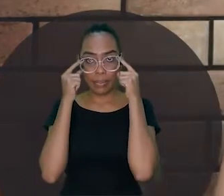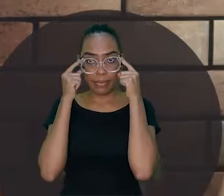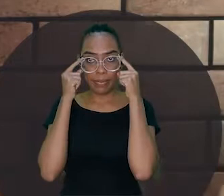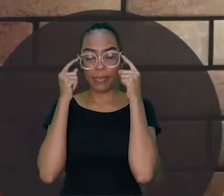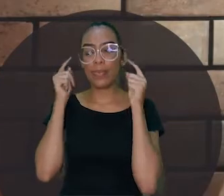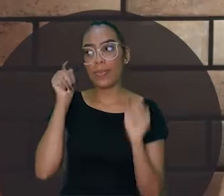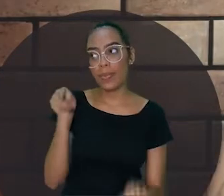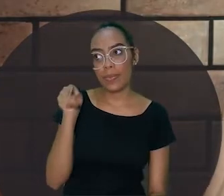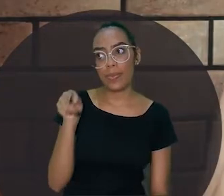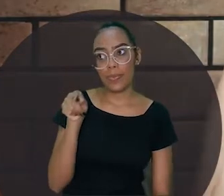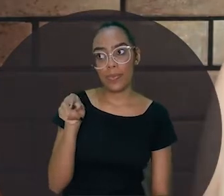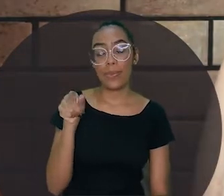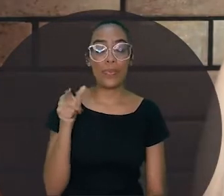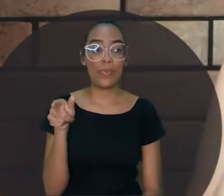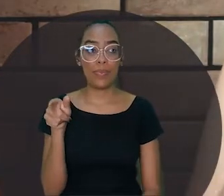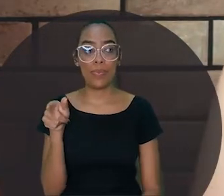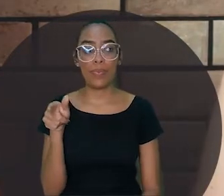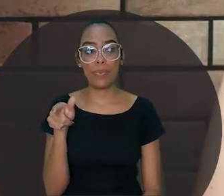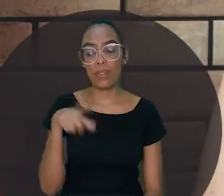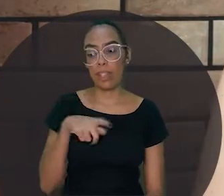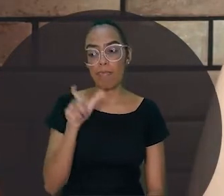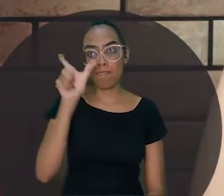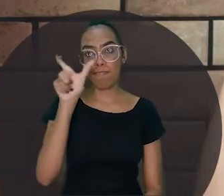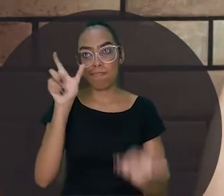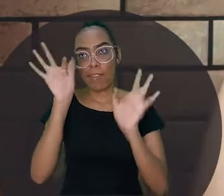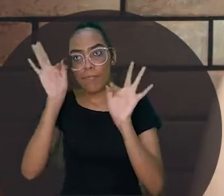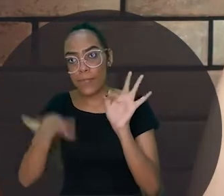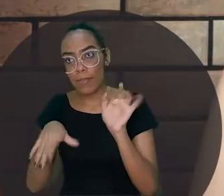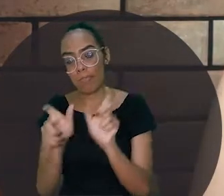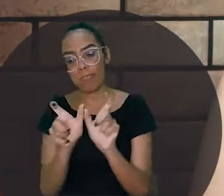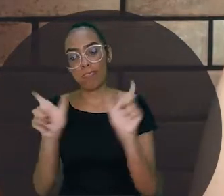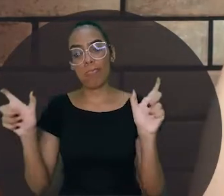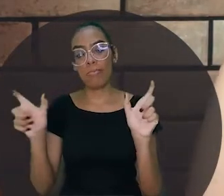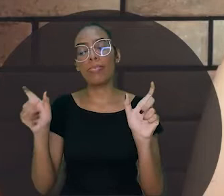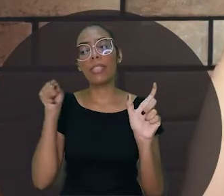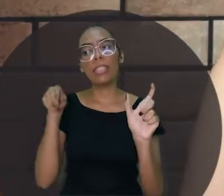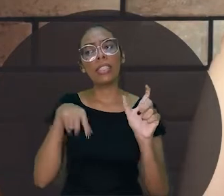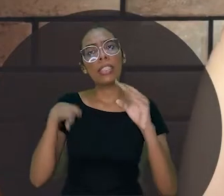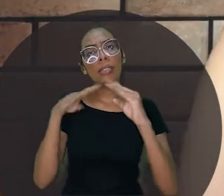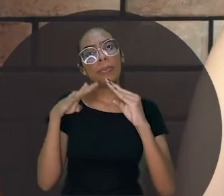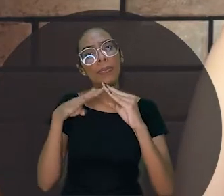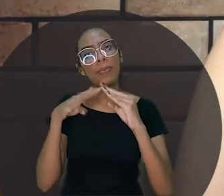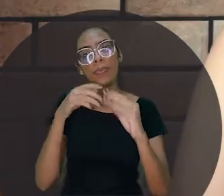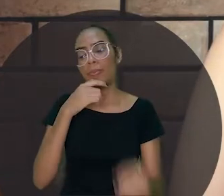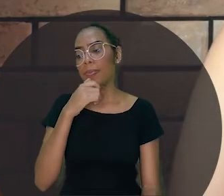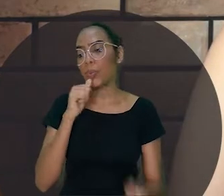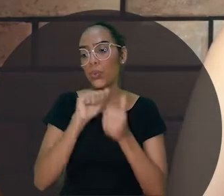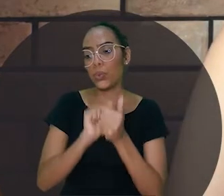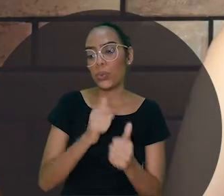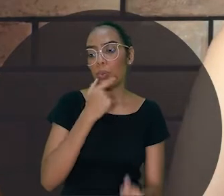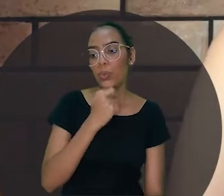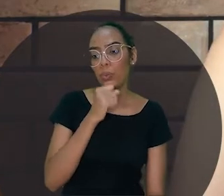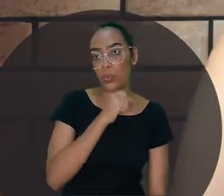O Xing Ling Ling Ling Ling. Não pode esquecer o Ling Ling do final, viu, gente? Ele morava com